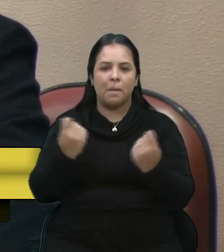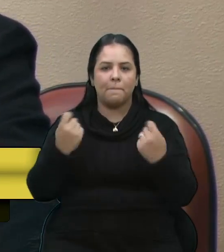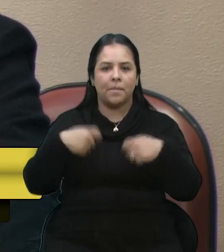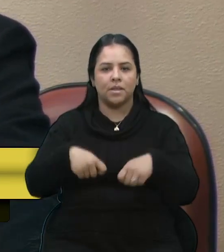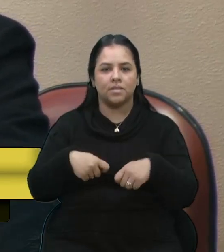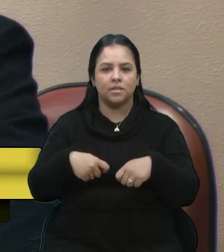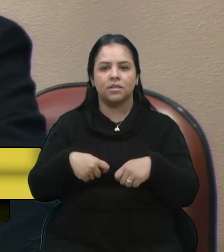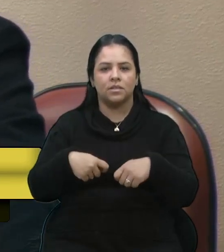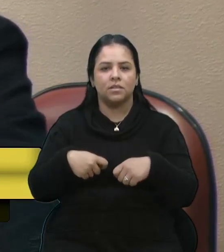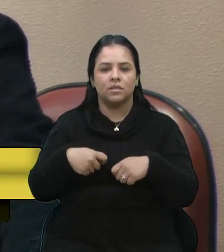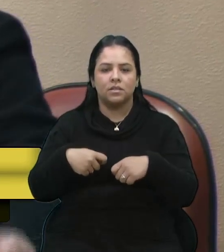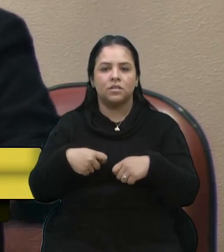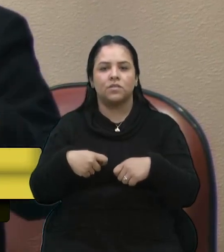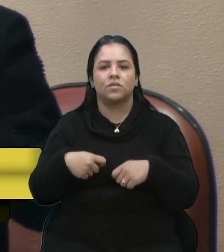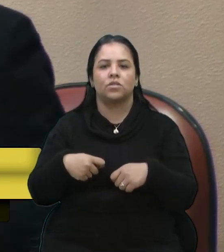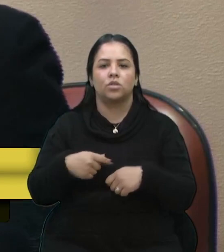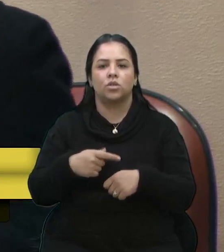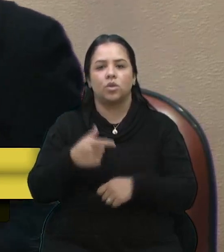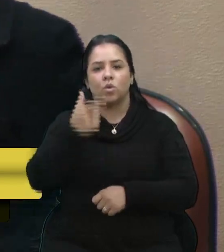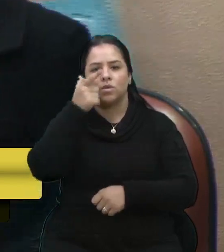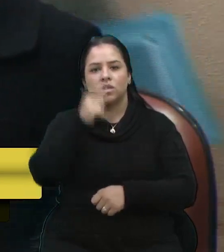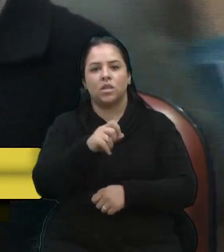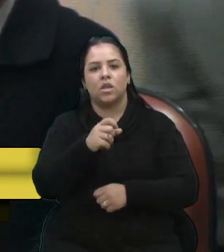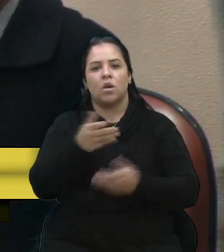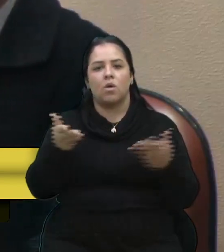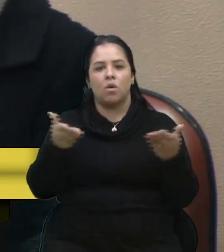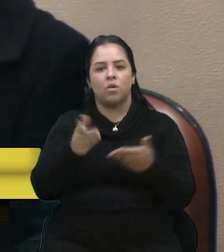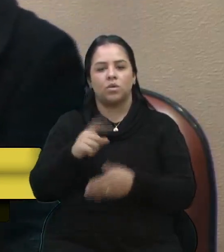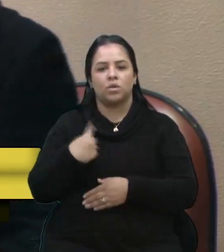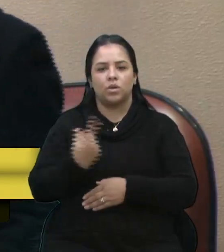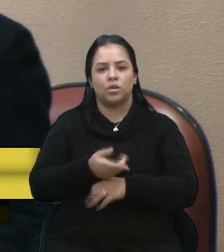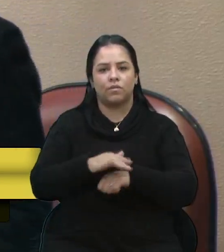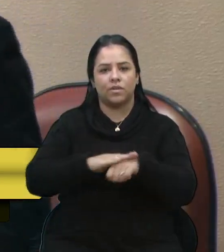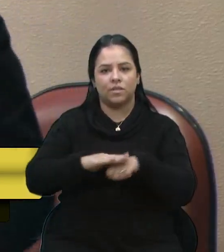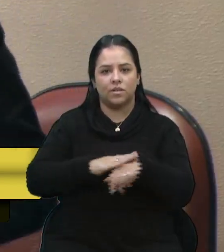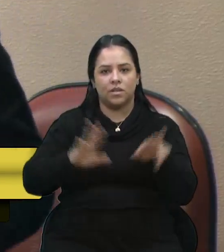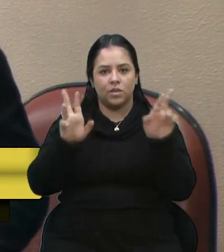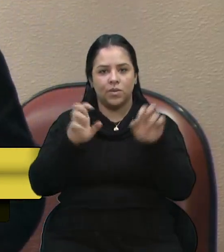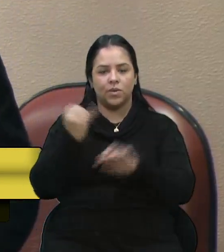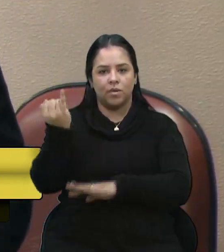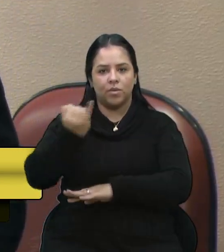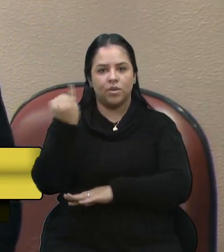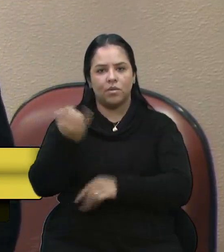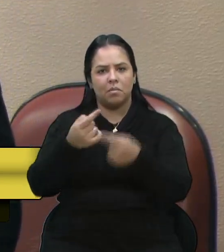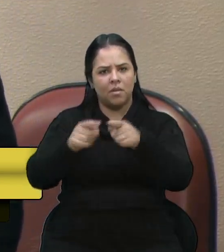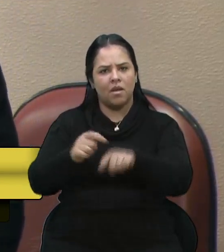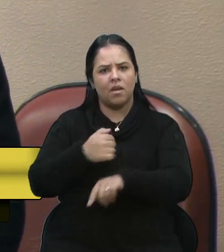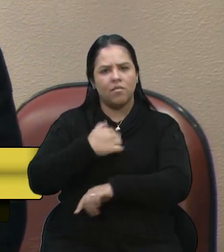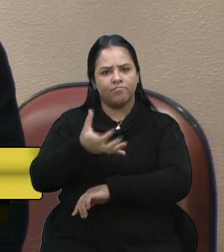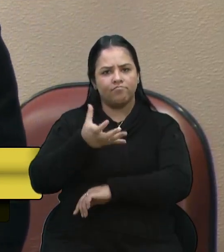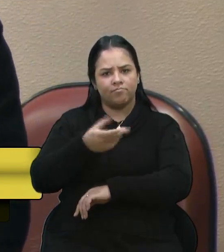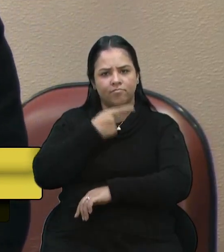que hoje estivéssemos aqui juntos falando desse tema tão importante. Mas eu quero aqui ressaltar